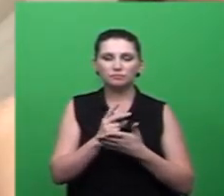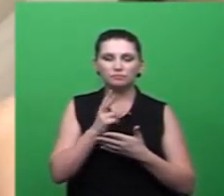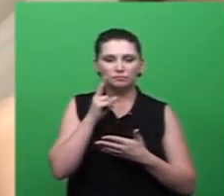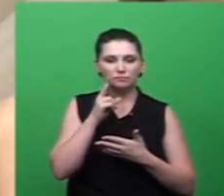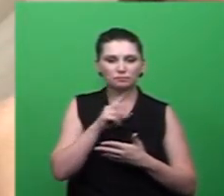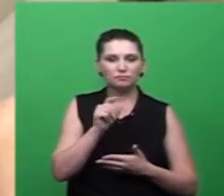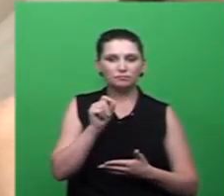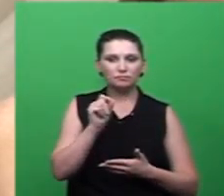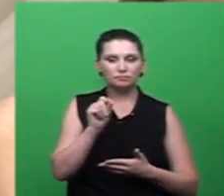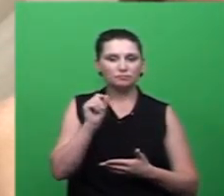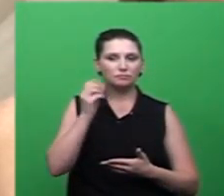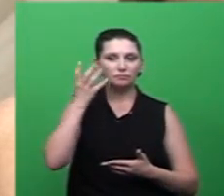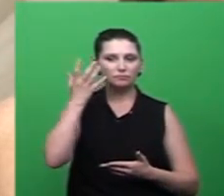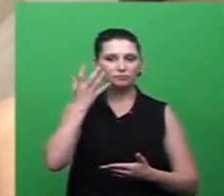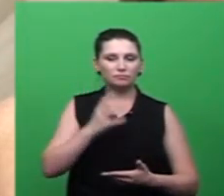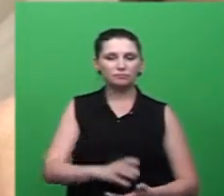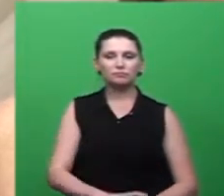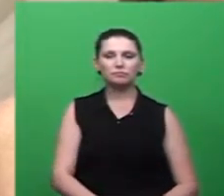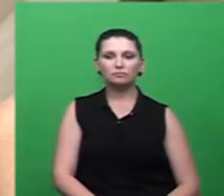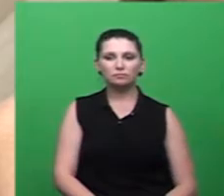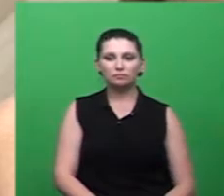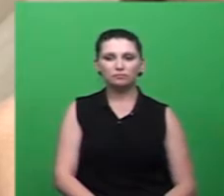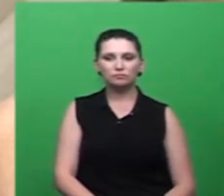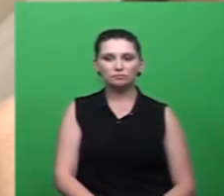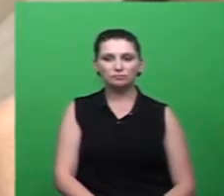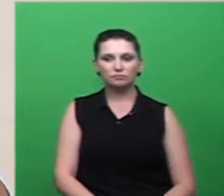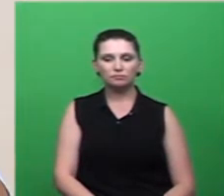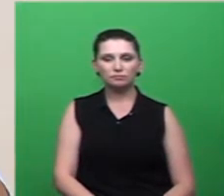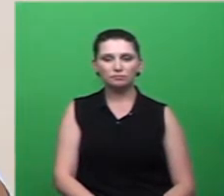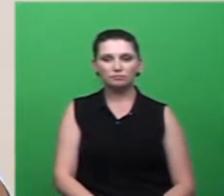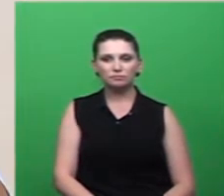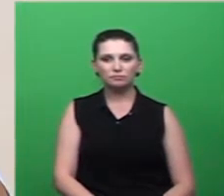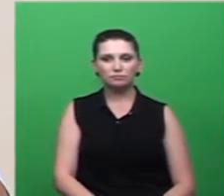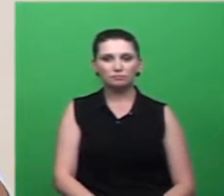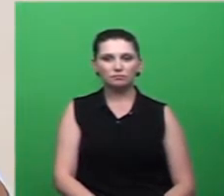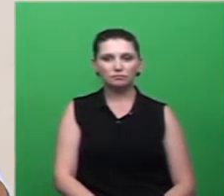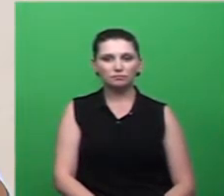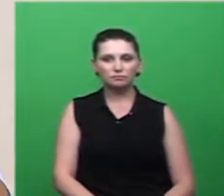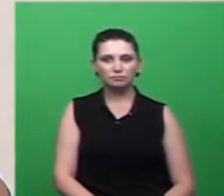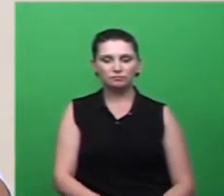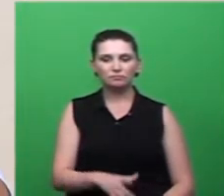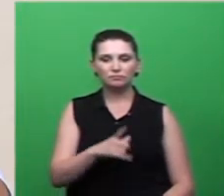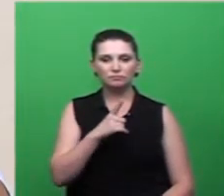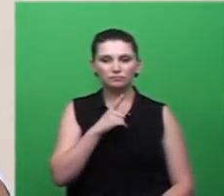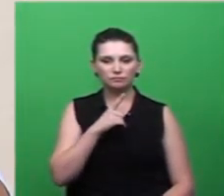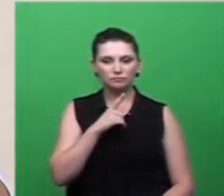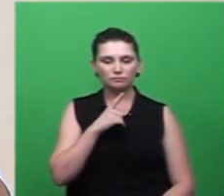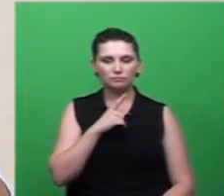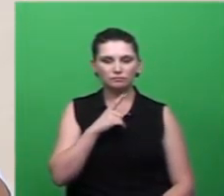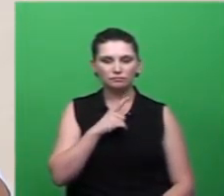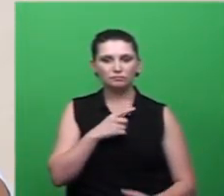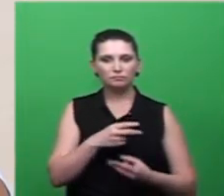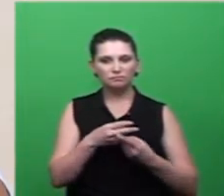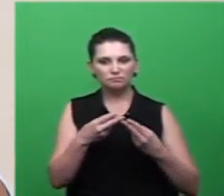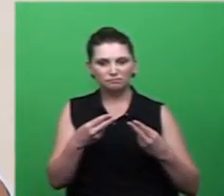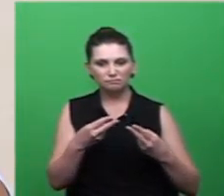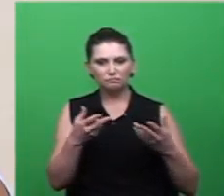essa questão que o senhor nos colocou algumas delas já estão se regularizando até porque a própria vigilância